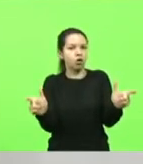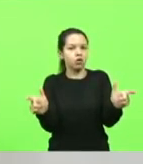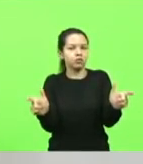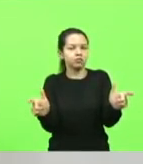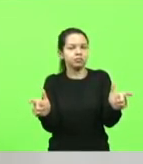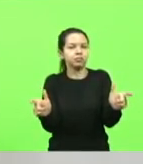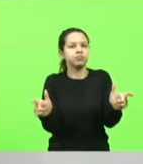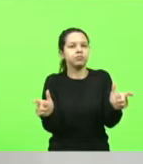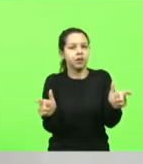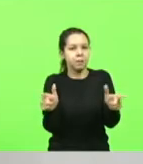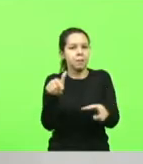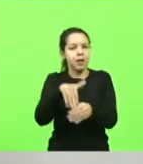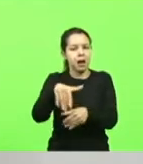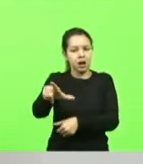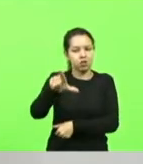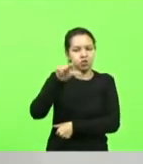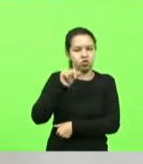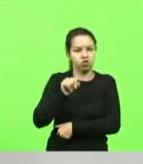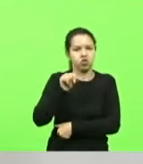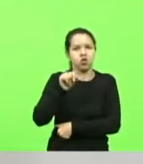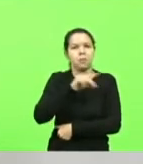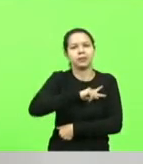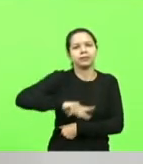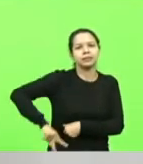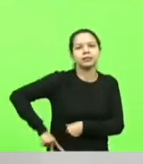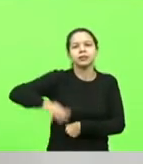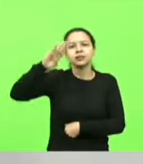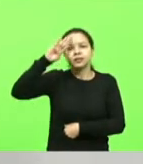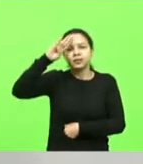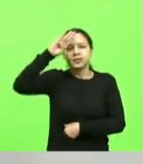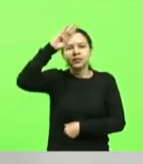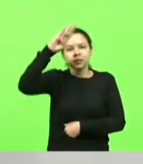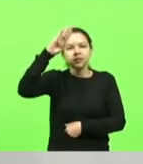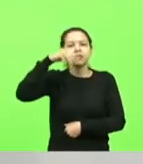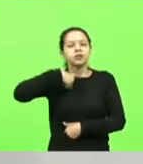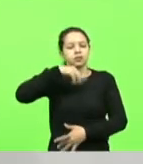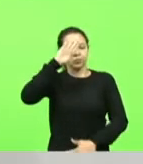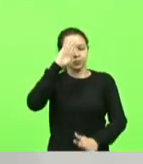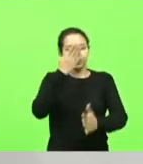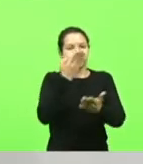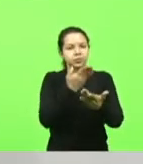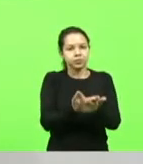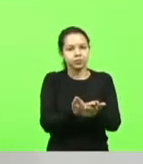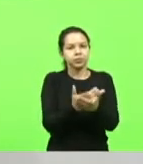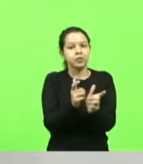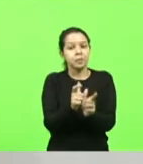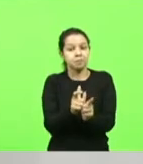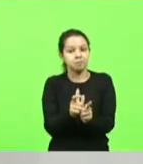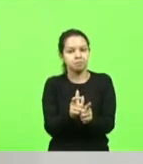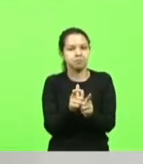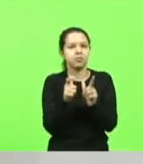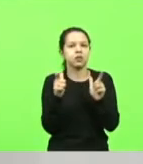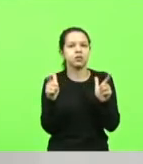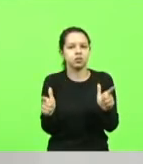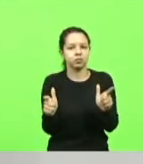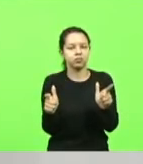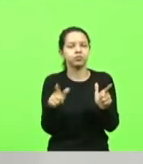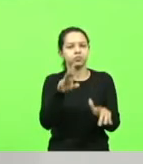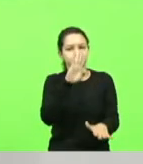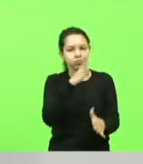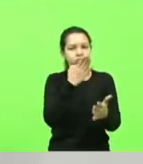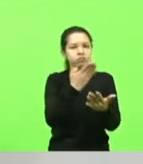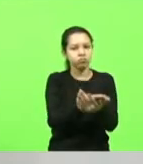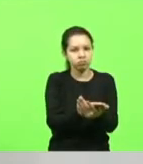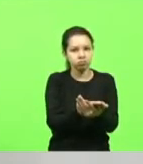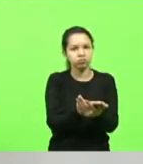para eleger o nosso presidente Jair Bolsonaro, eu acredito que ainda foi maior ainda. Eu acredito que ainda foi maior